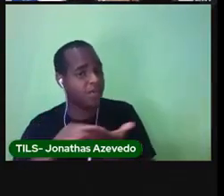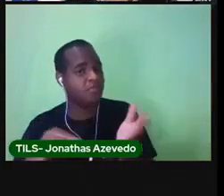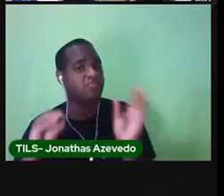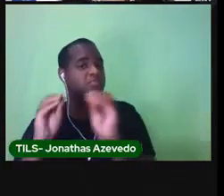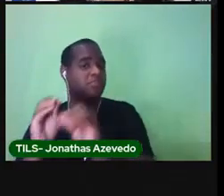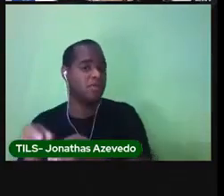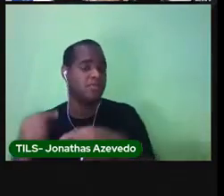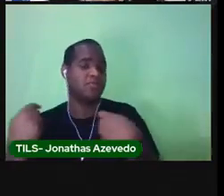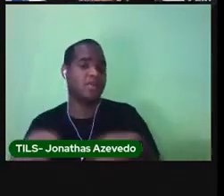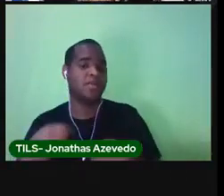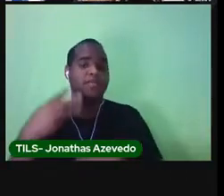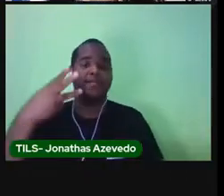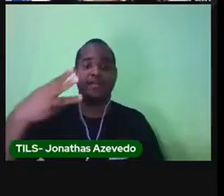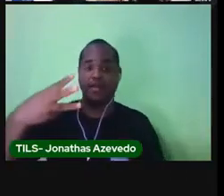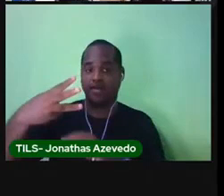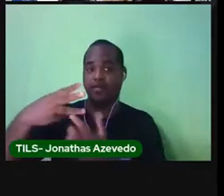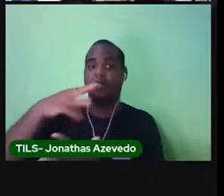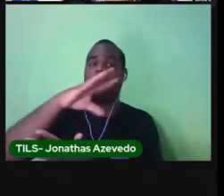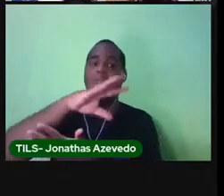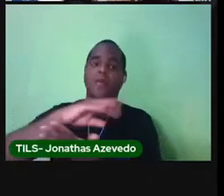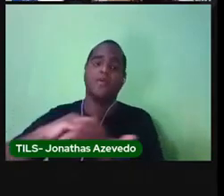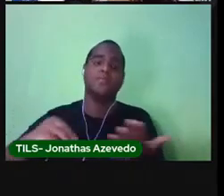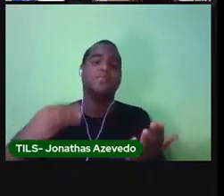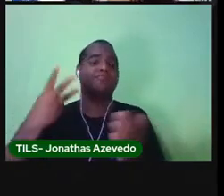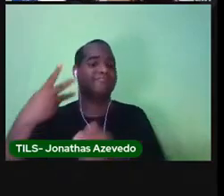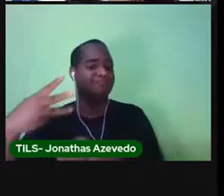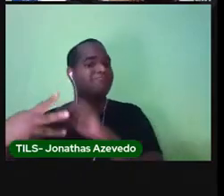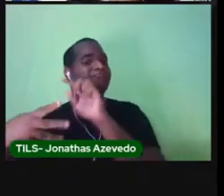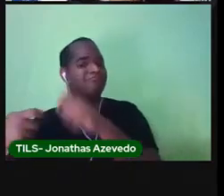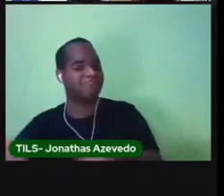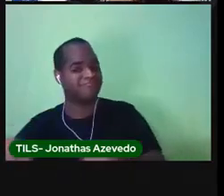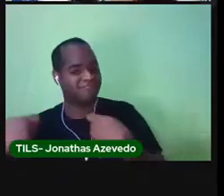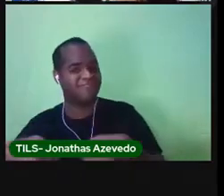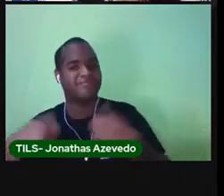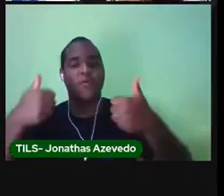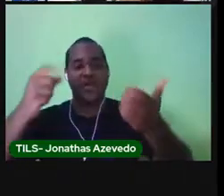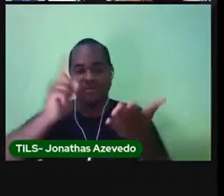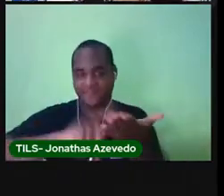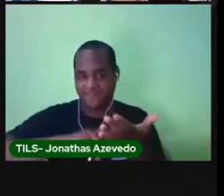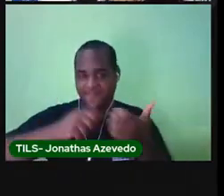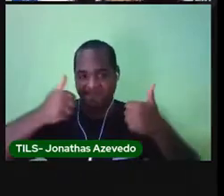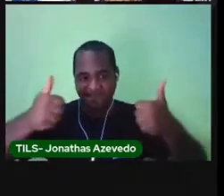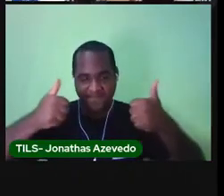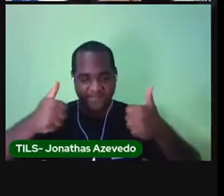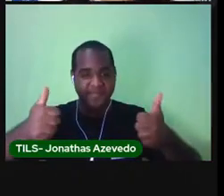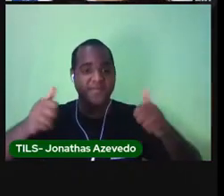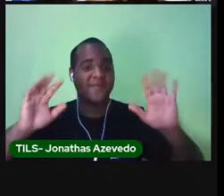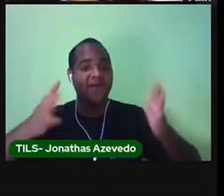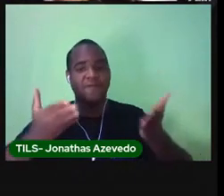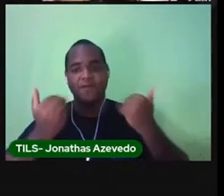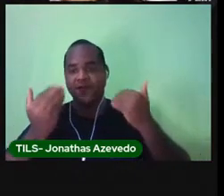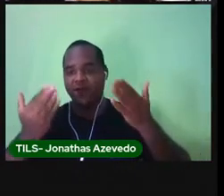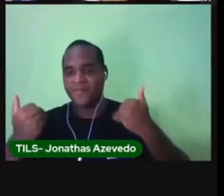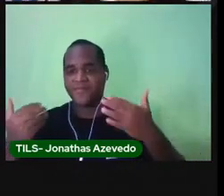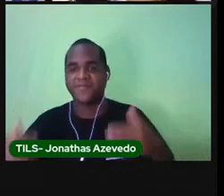Se tiver três copia os três Combinado Isso Vamos lá